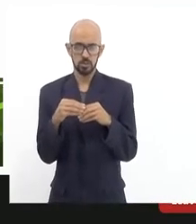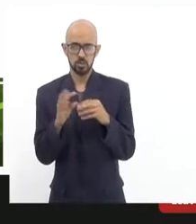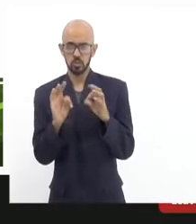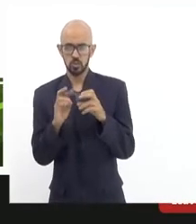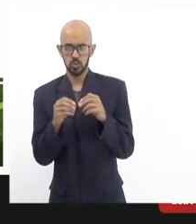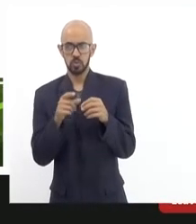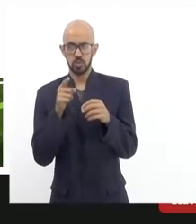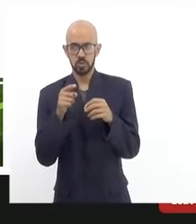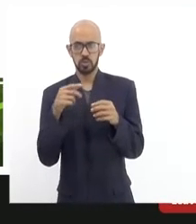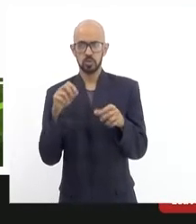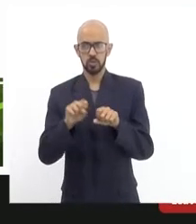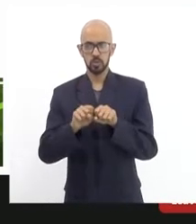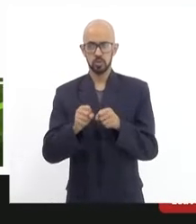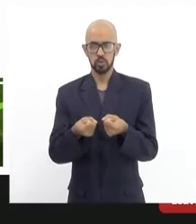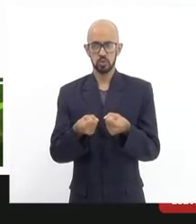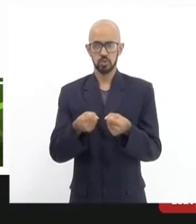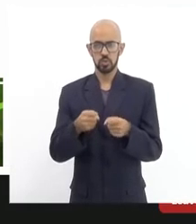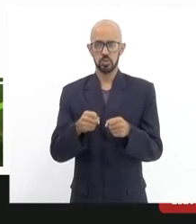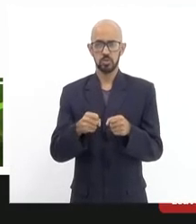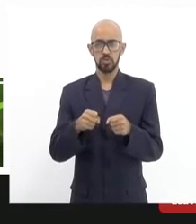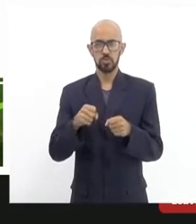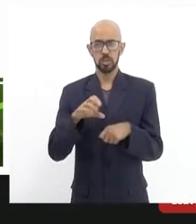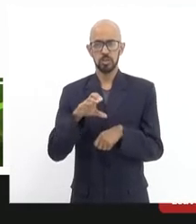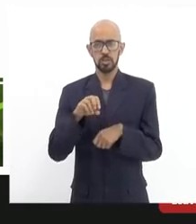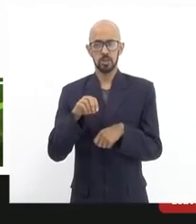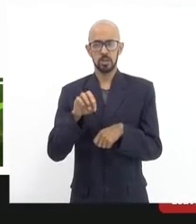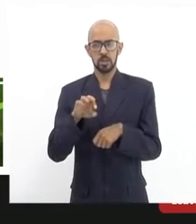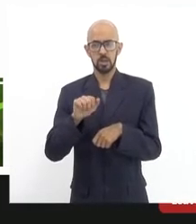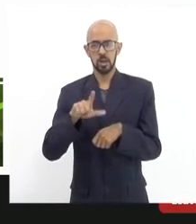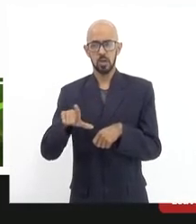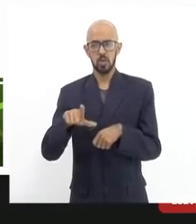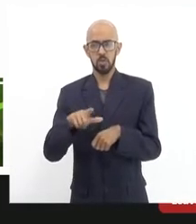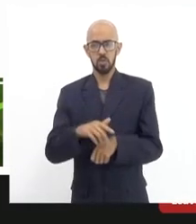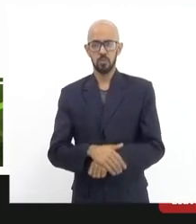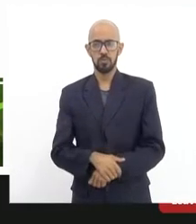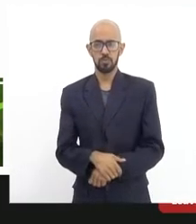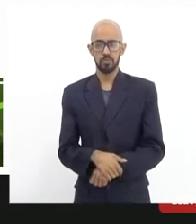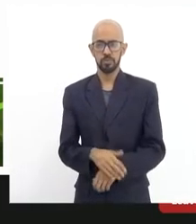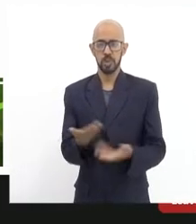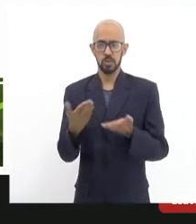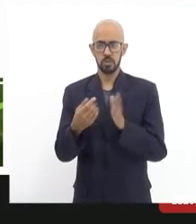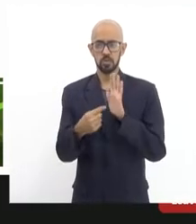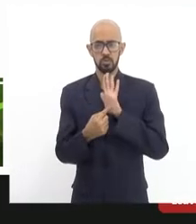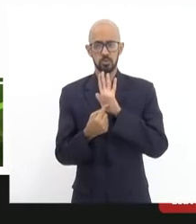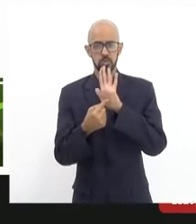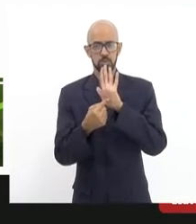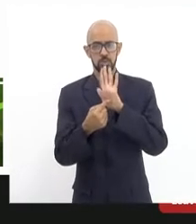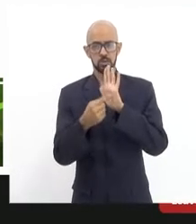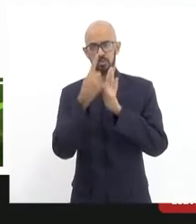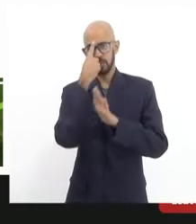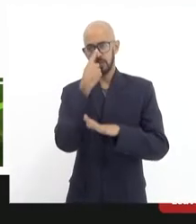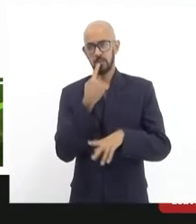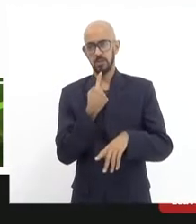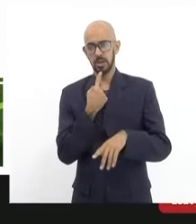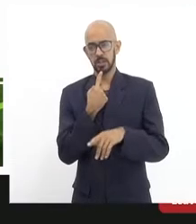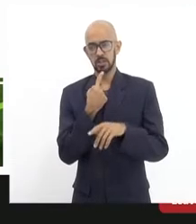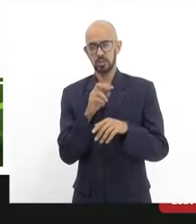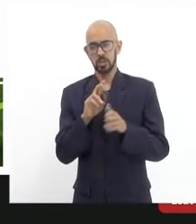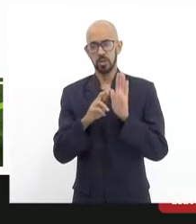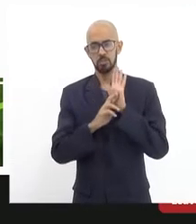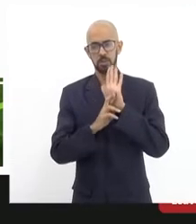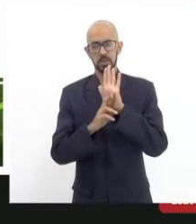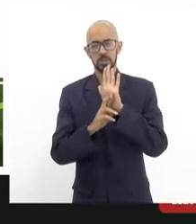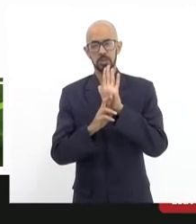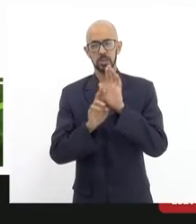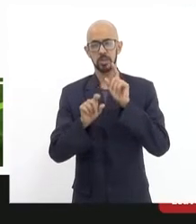foi destruído pela central. Agora, eu estou apresentando a imagem para representar a importância cultural do